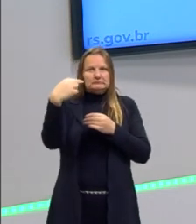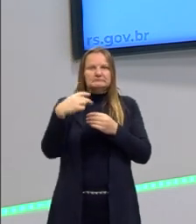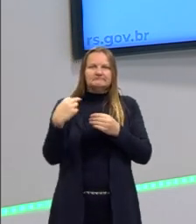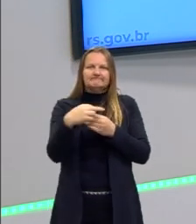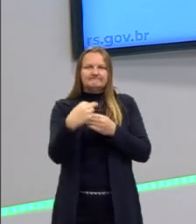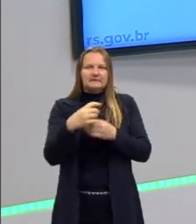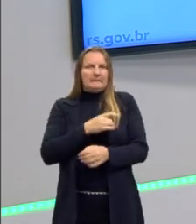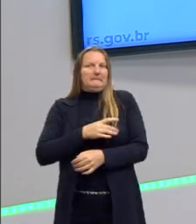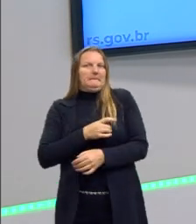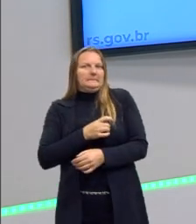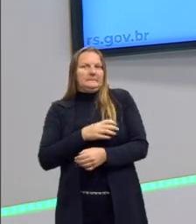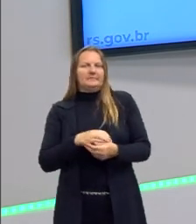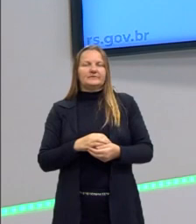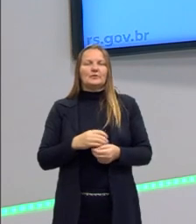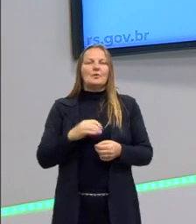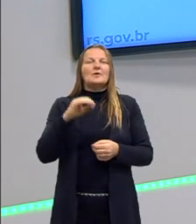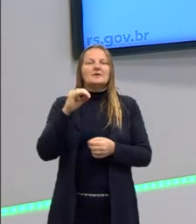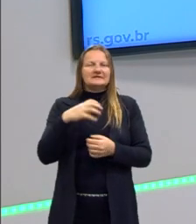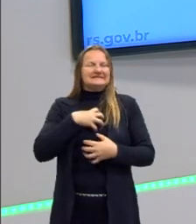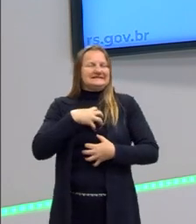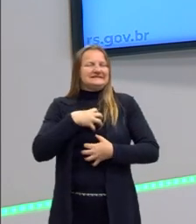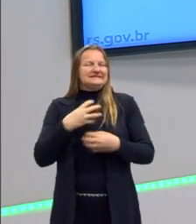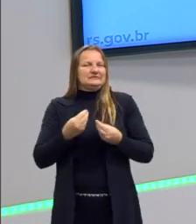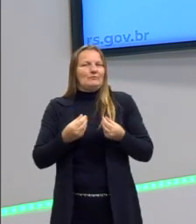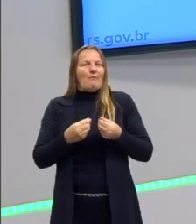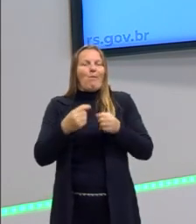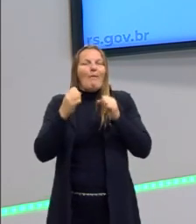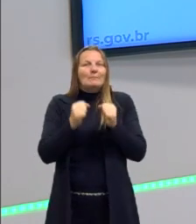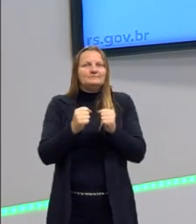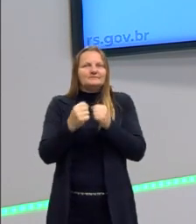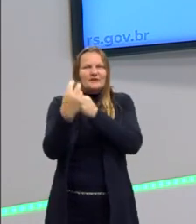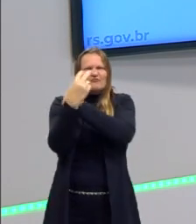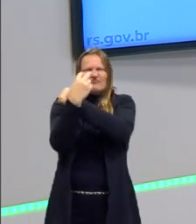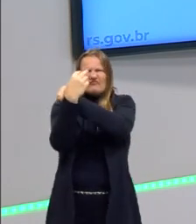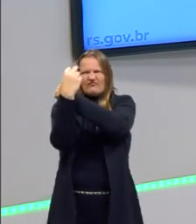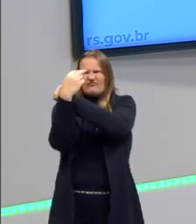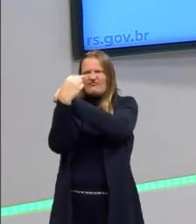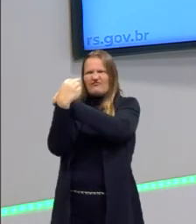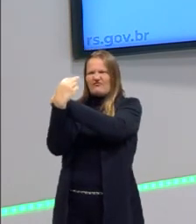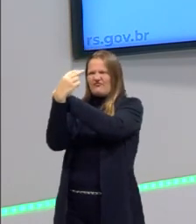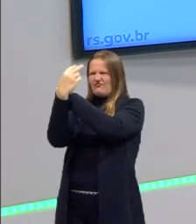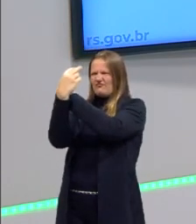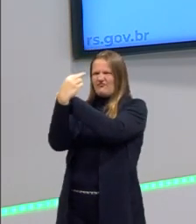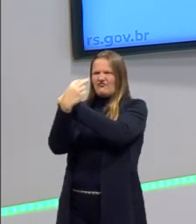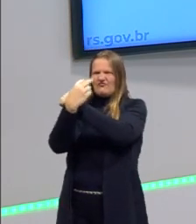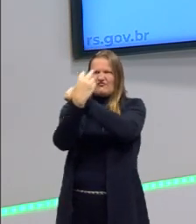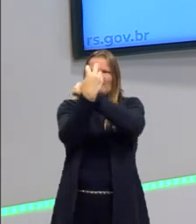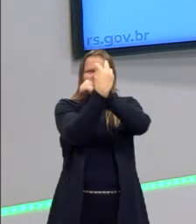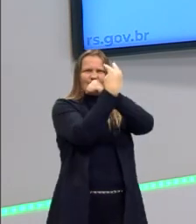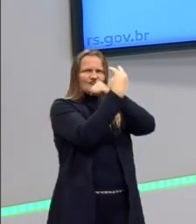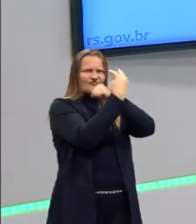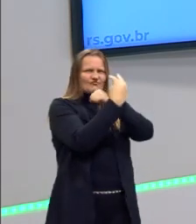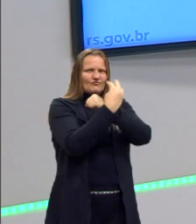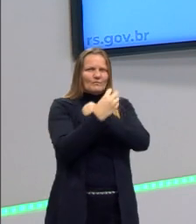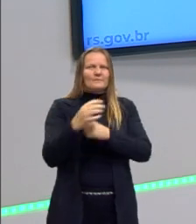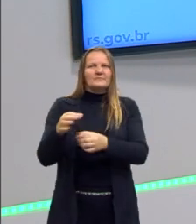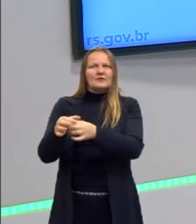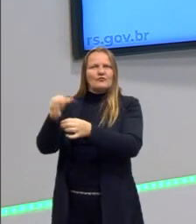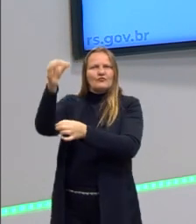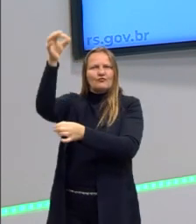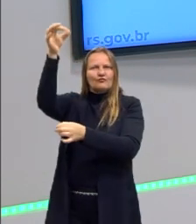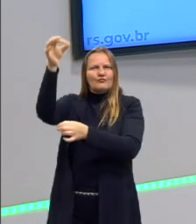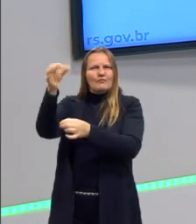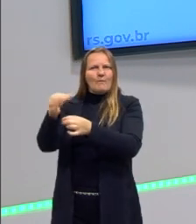dar uma passear e tal, porque teria alguém vigiando, poderia ter alguém vigiando ele. Então, ficava esse vigilante na torre, e